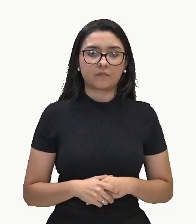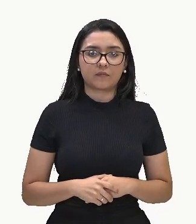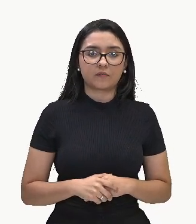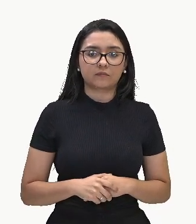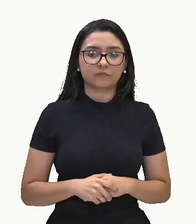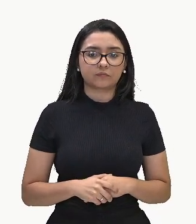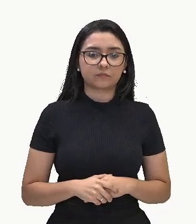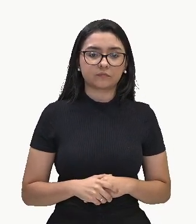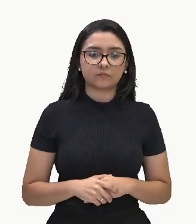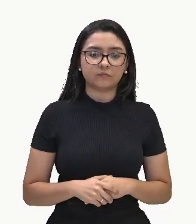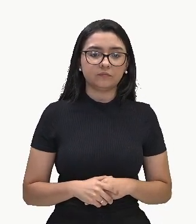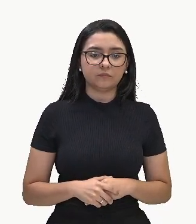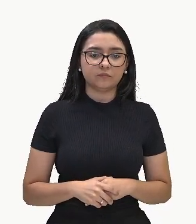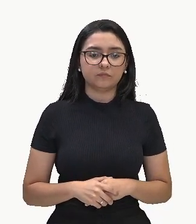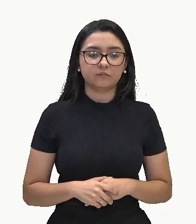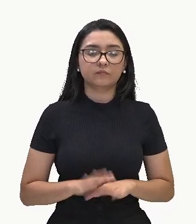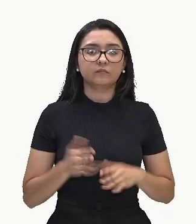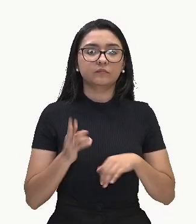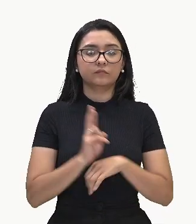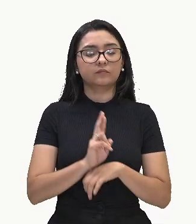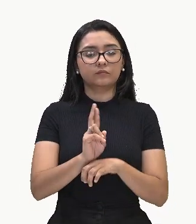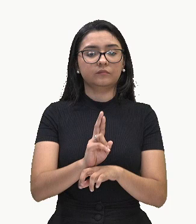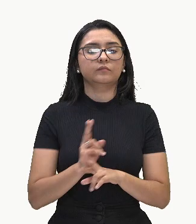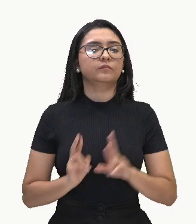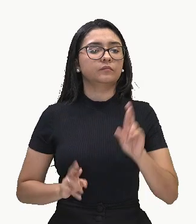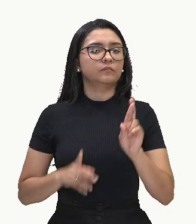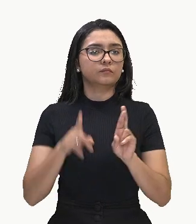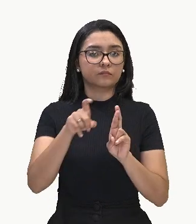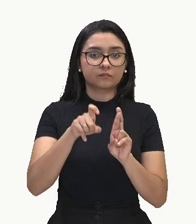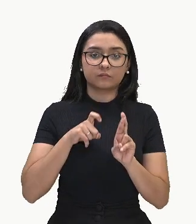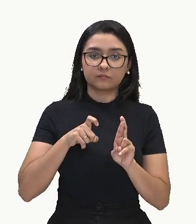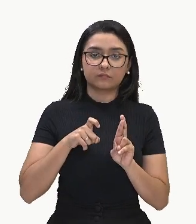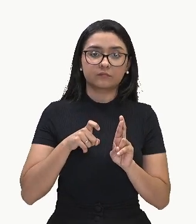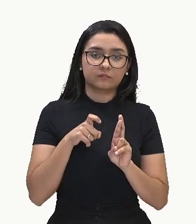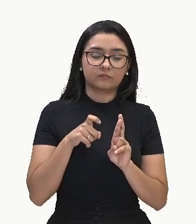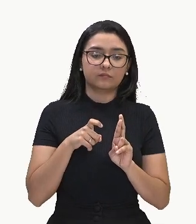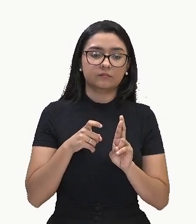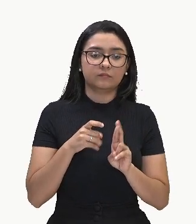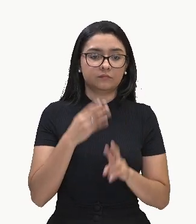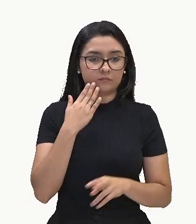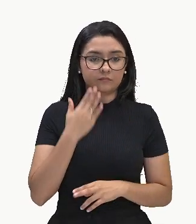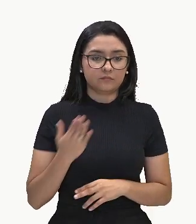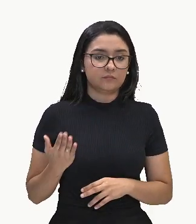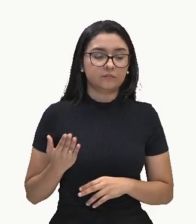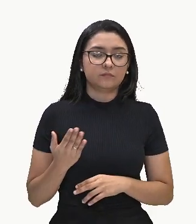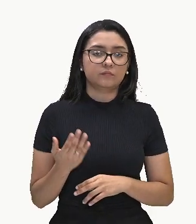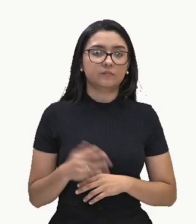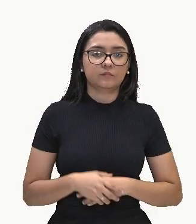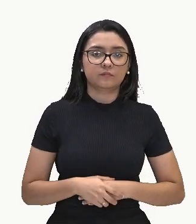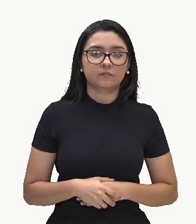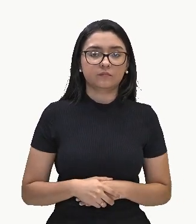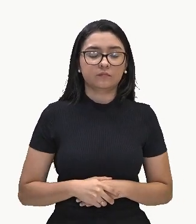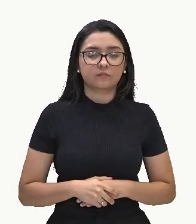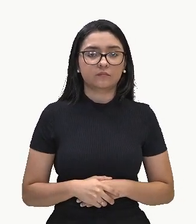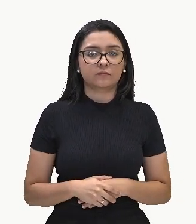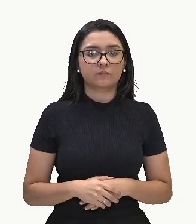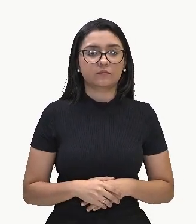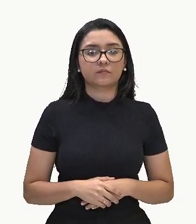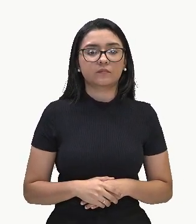sobrou. E aqui nós vamos representar ele por R de X. Tudo bem?